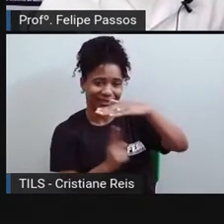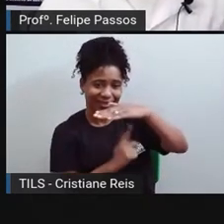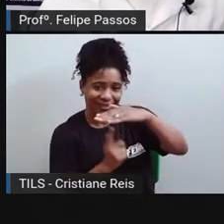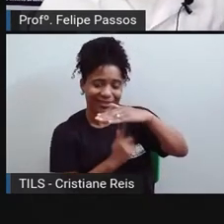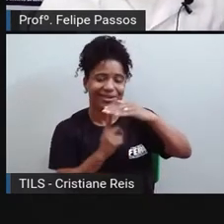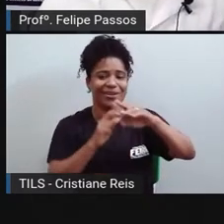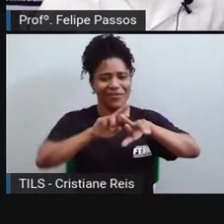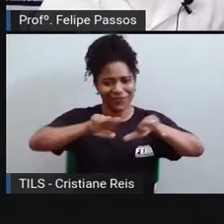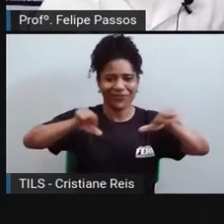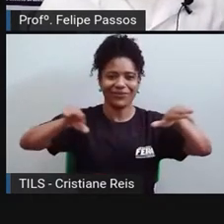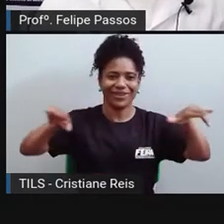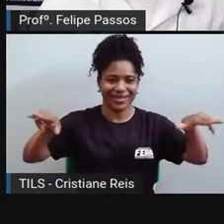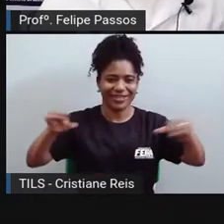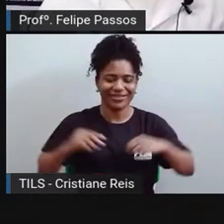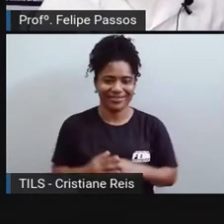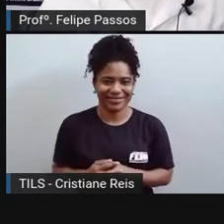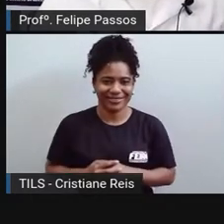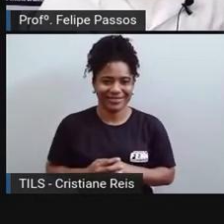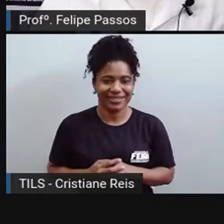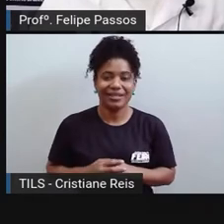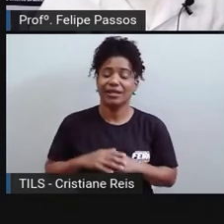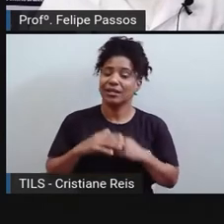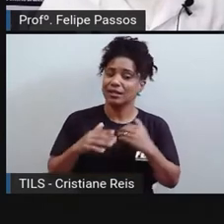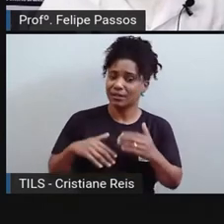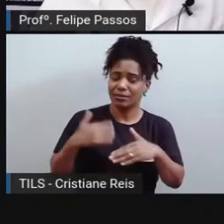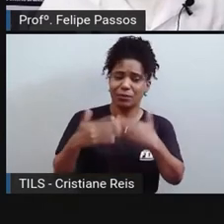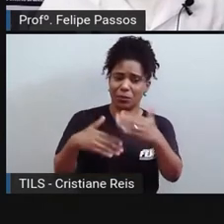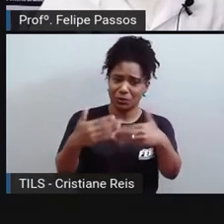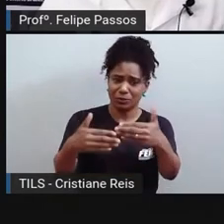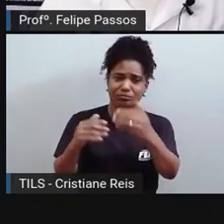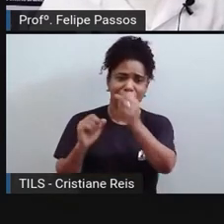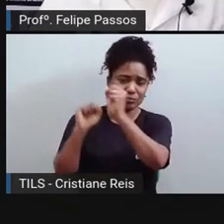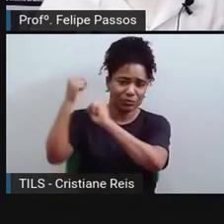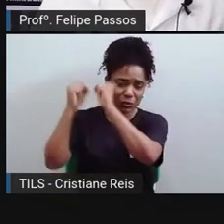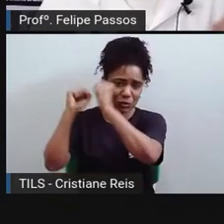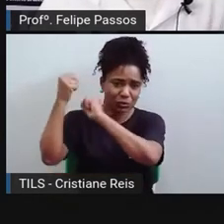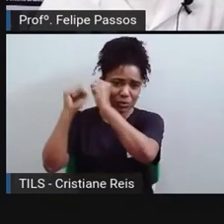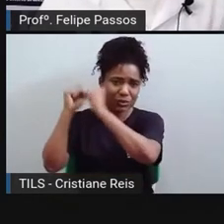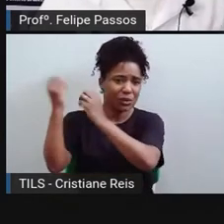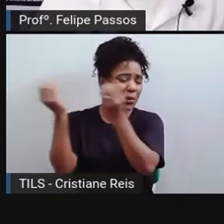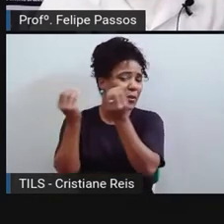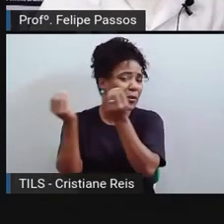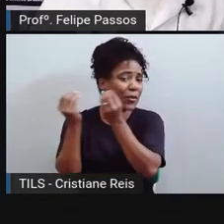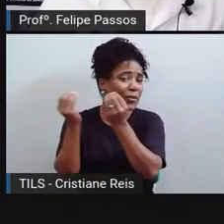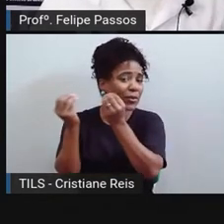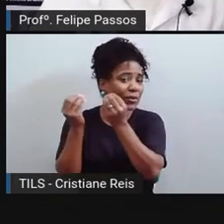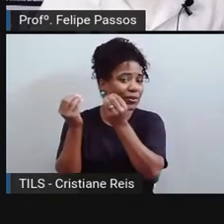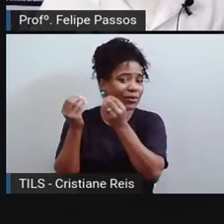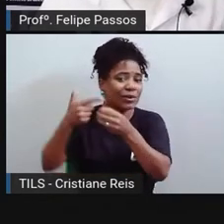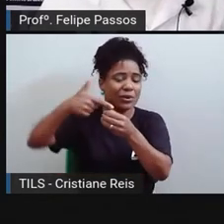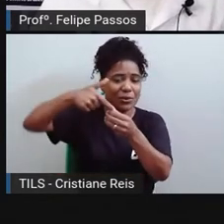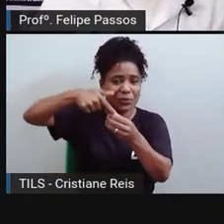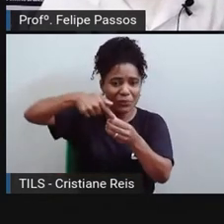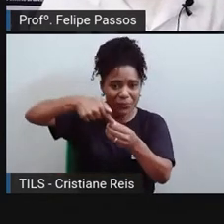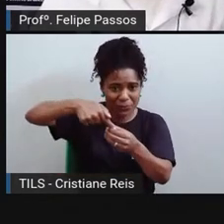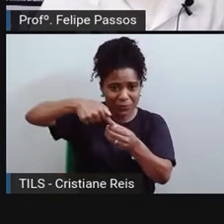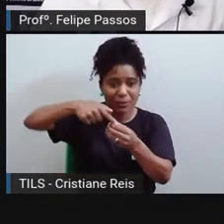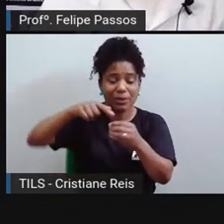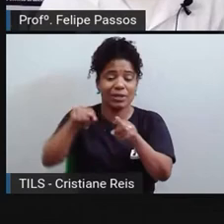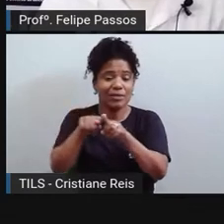Quando esse produto é queimado, na indústria ou nos veículos, ele produz poluentes, tá?